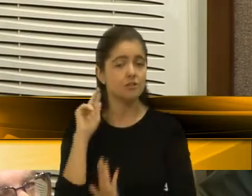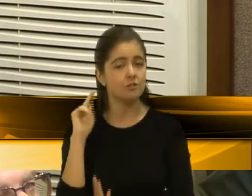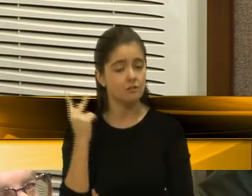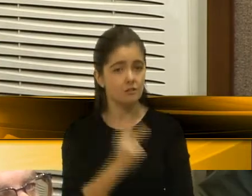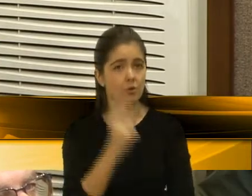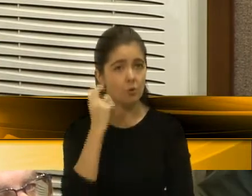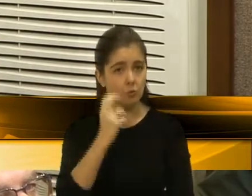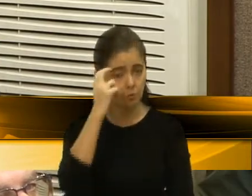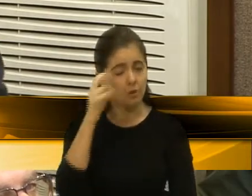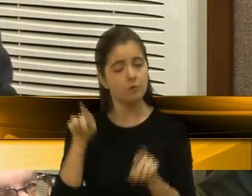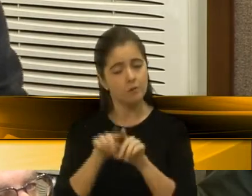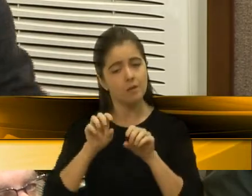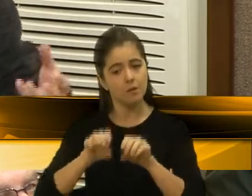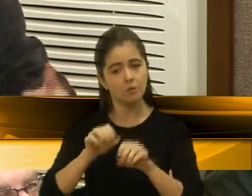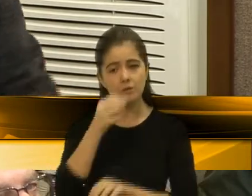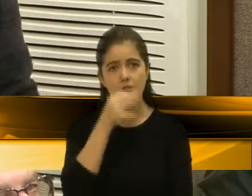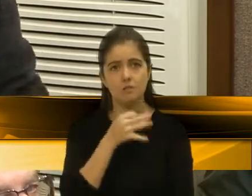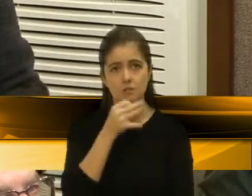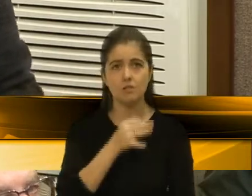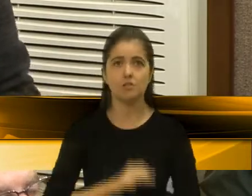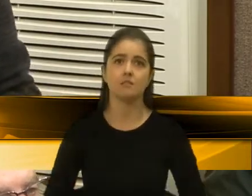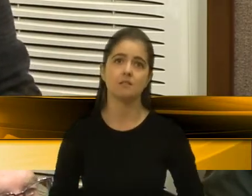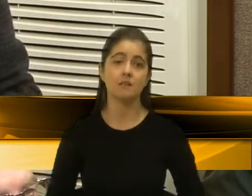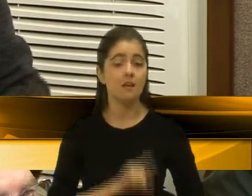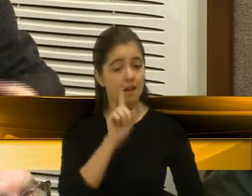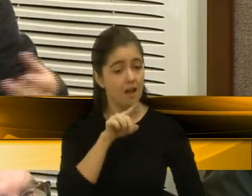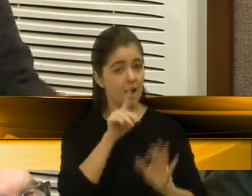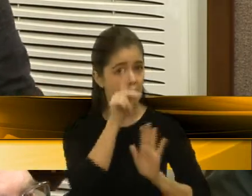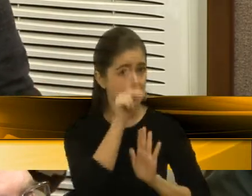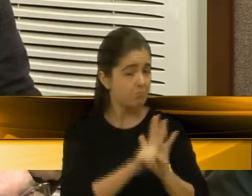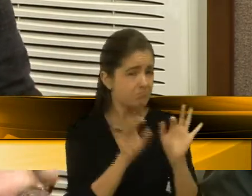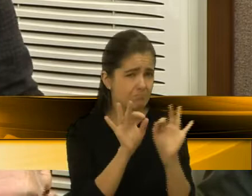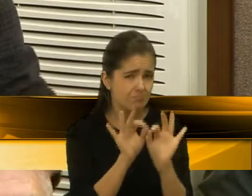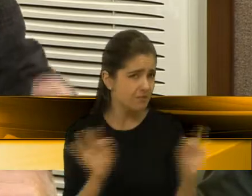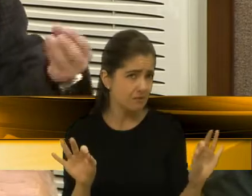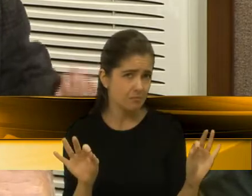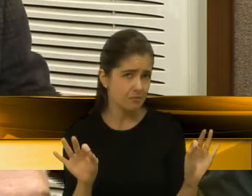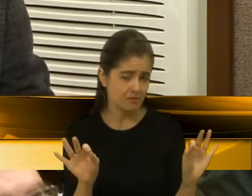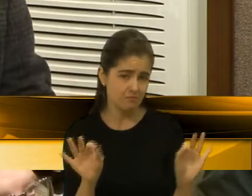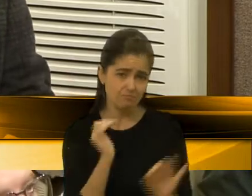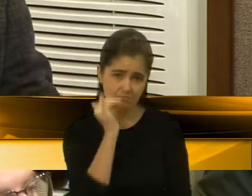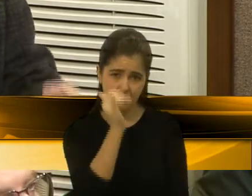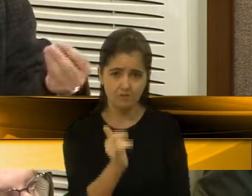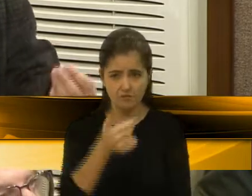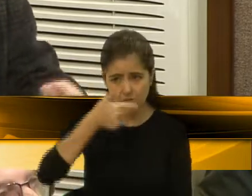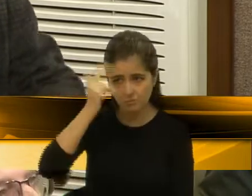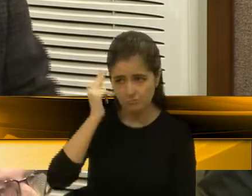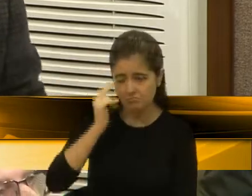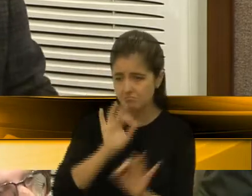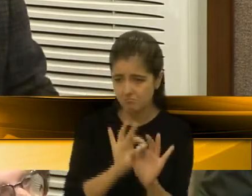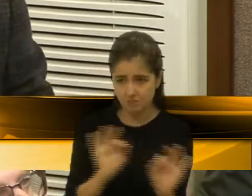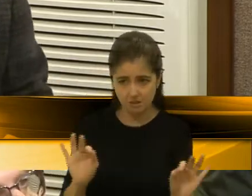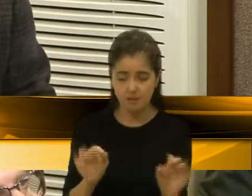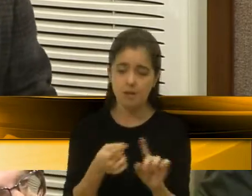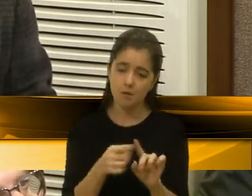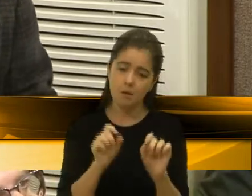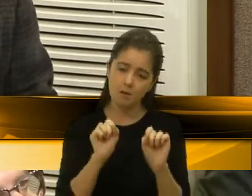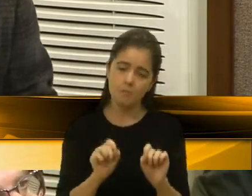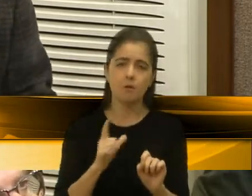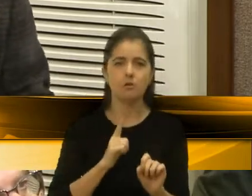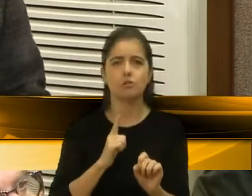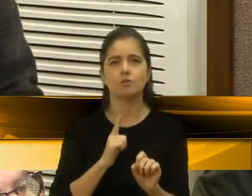educacional da cidade de Caxias do Sul. Então, é um projeto extremamente simples, mas que pode ter um retorno